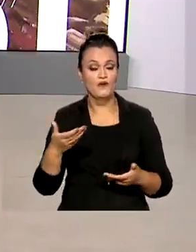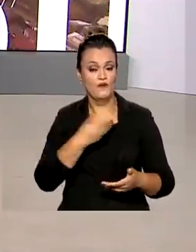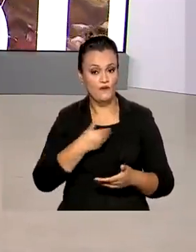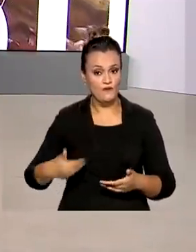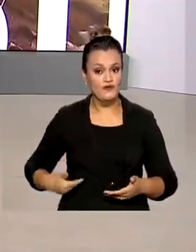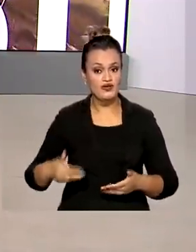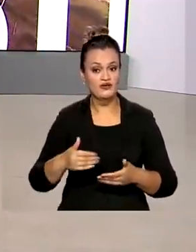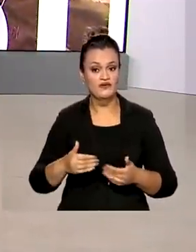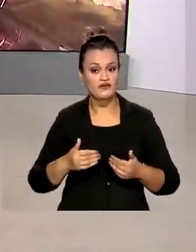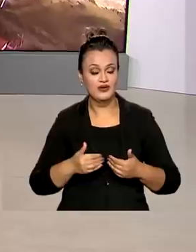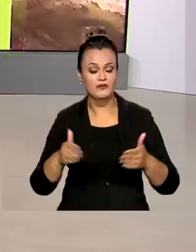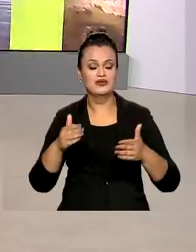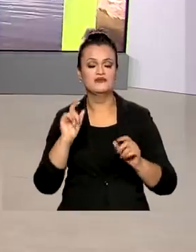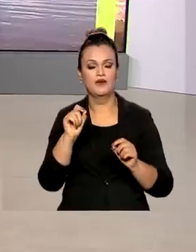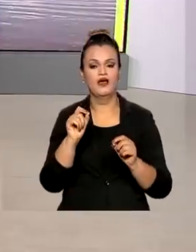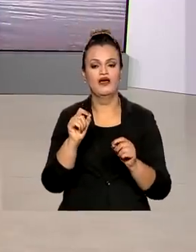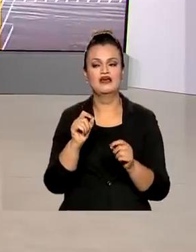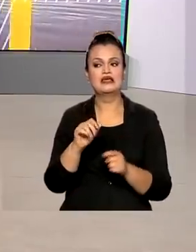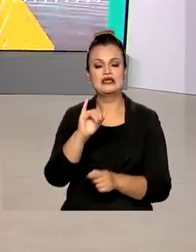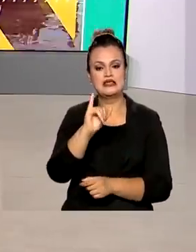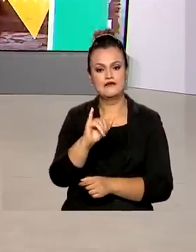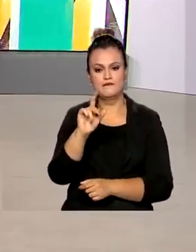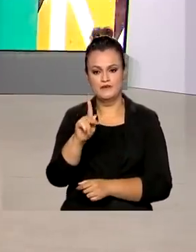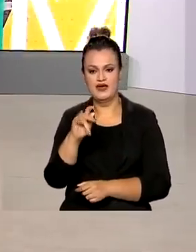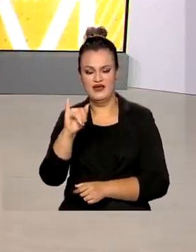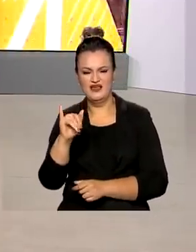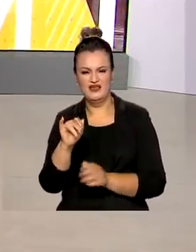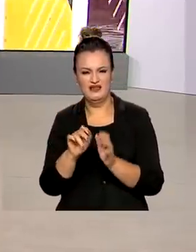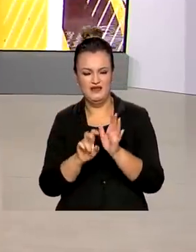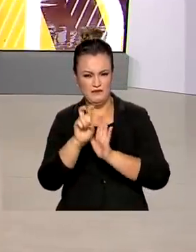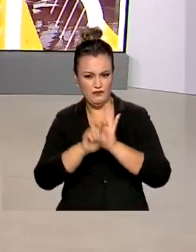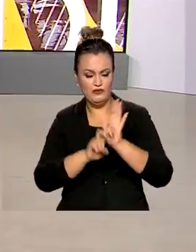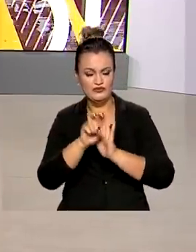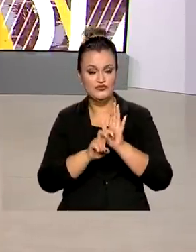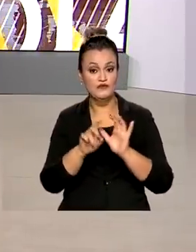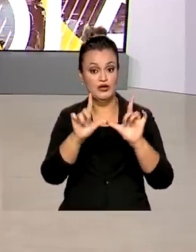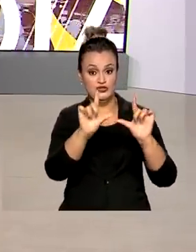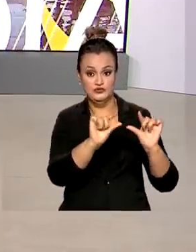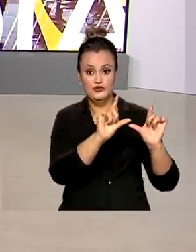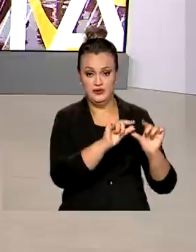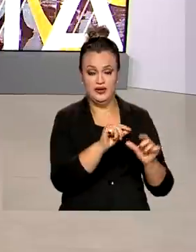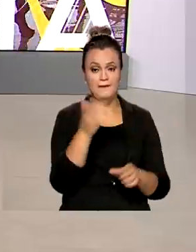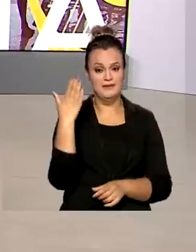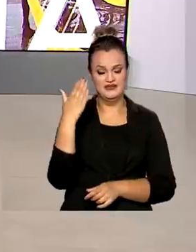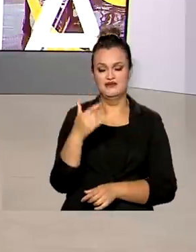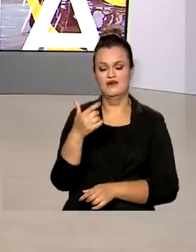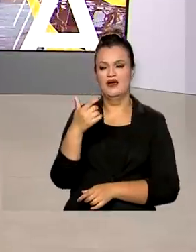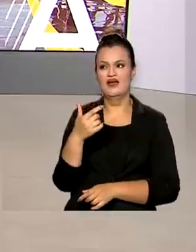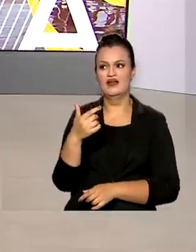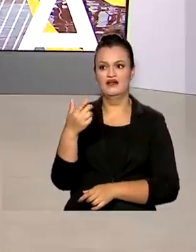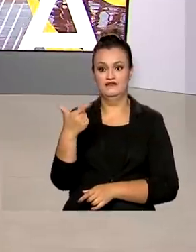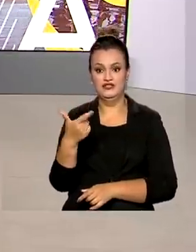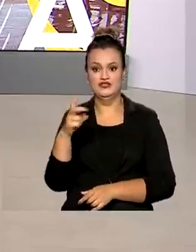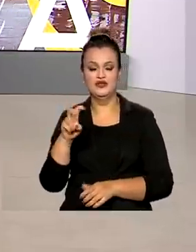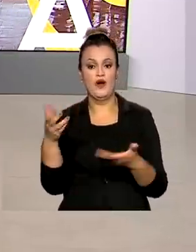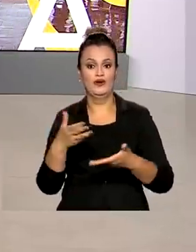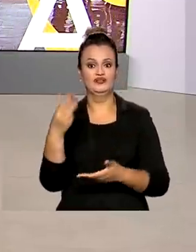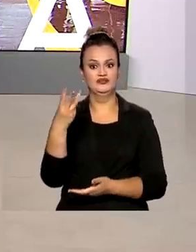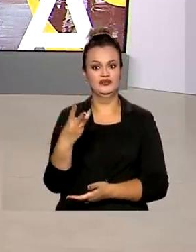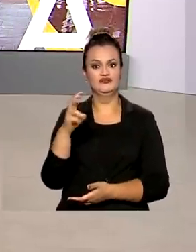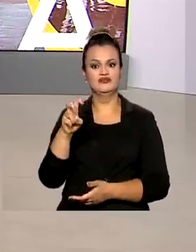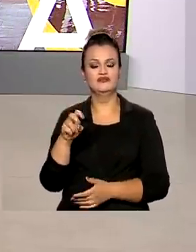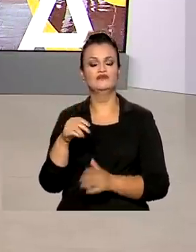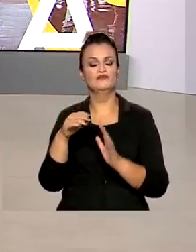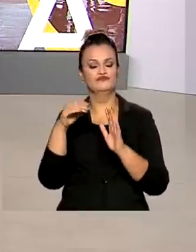ampliar o corte no IPI, o imposto sobre produtos industrializados de 25% para 35%. Com a medida,